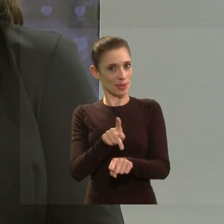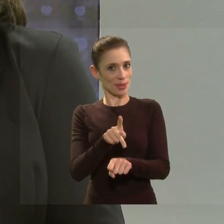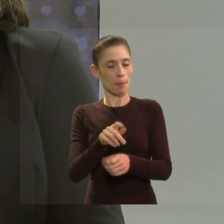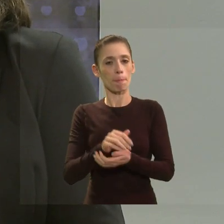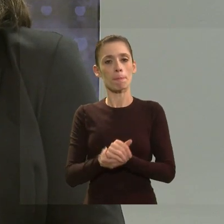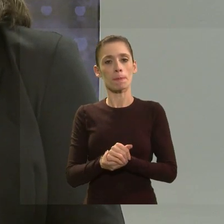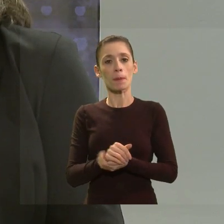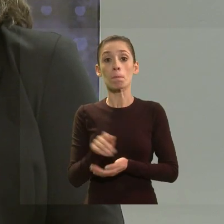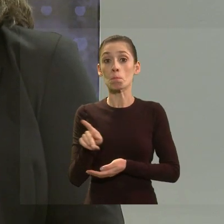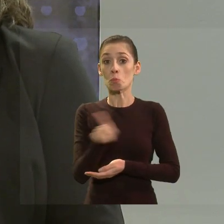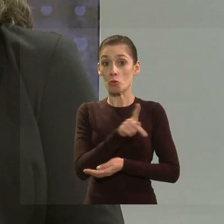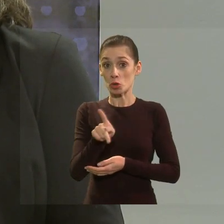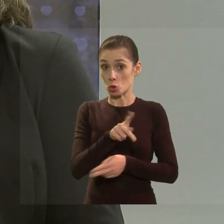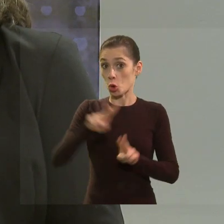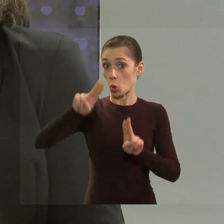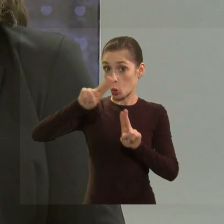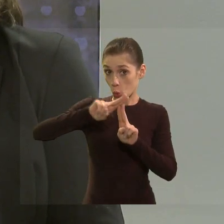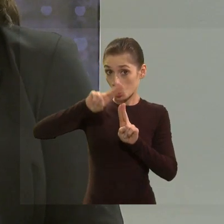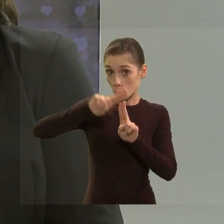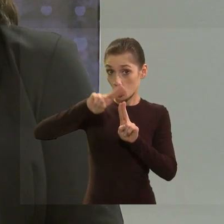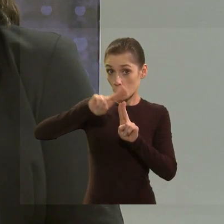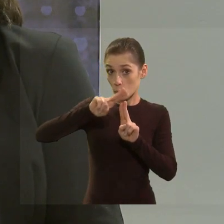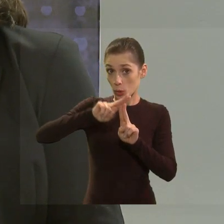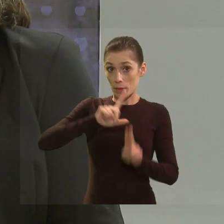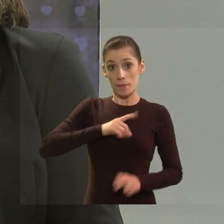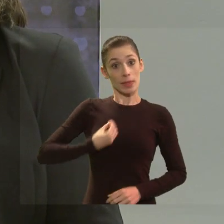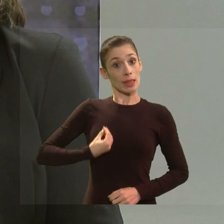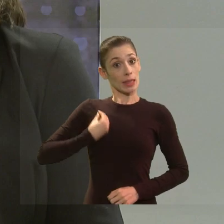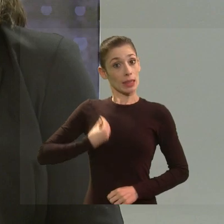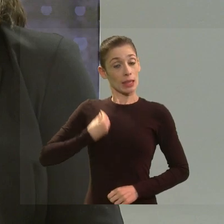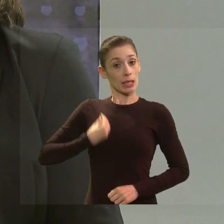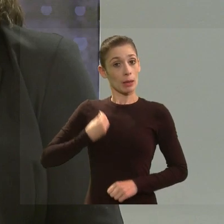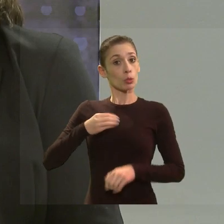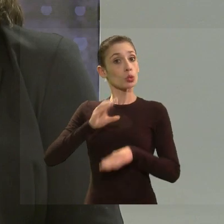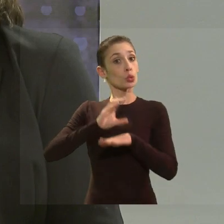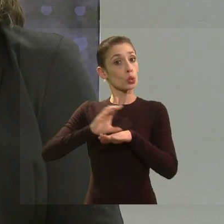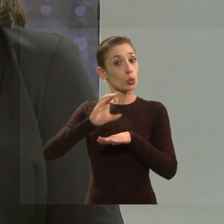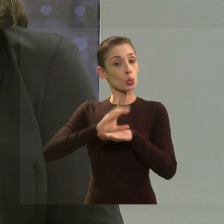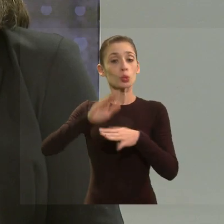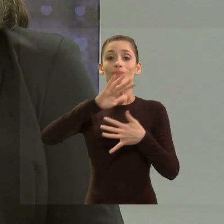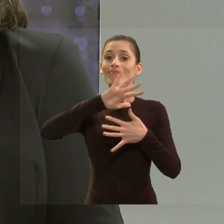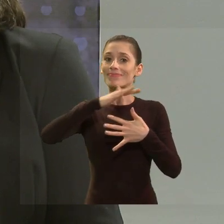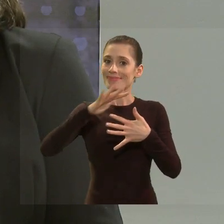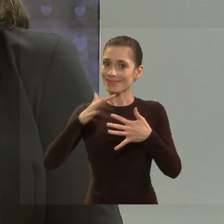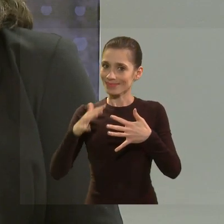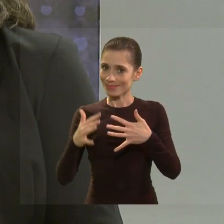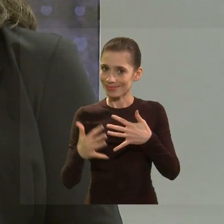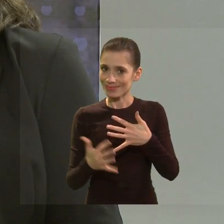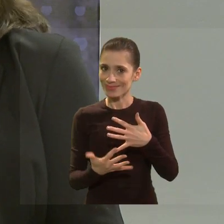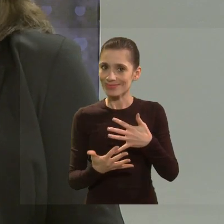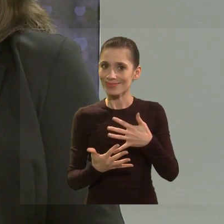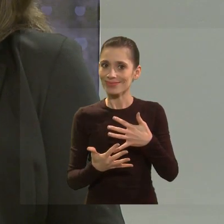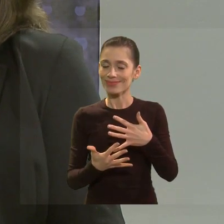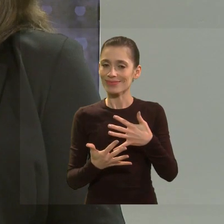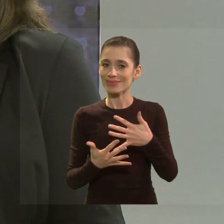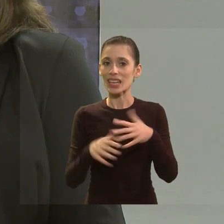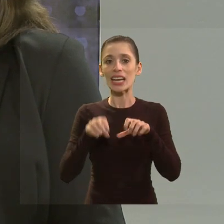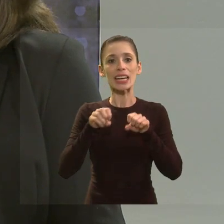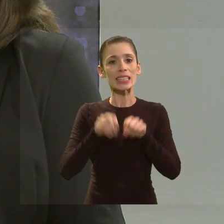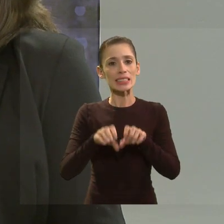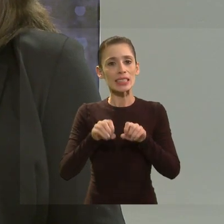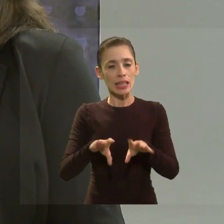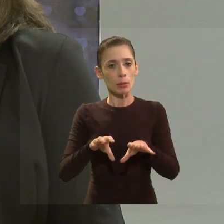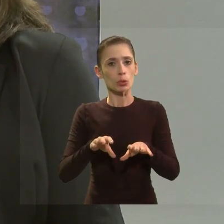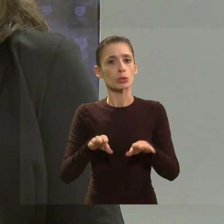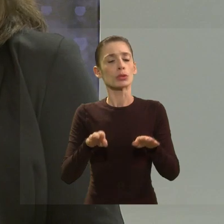Universidade Tecnológica lá a gente tem o curso de Libres que a gente não ensina